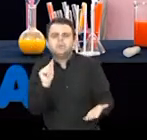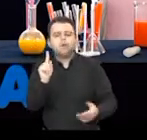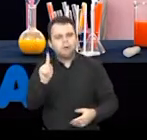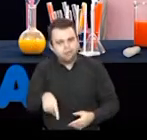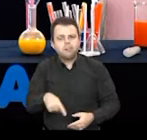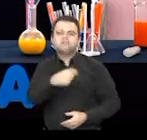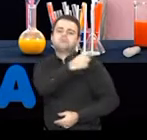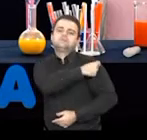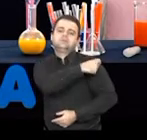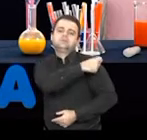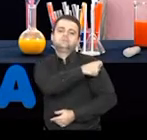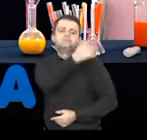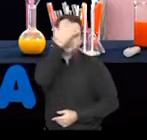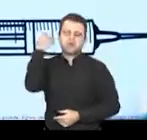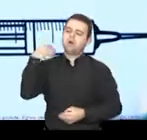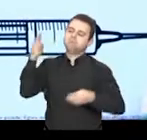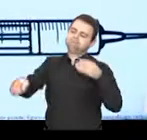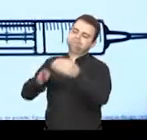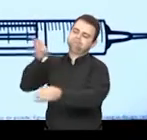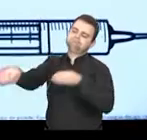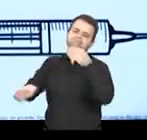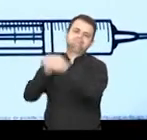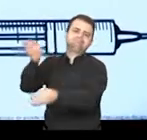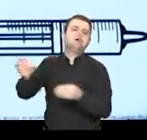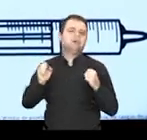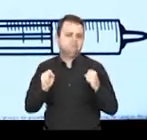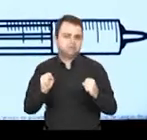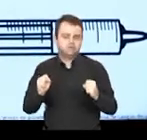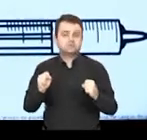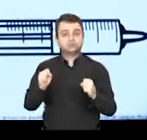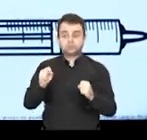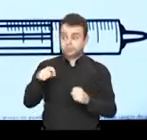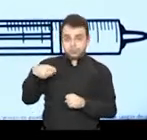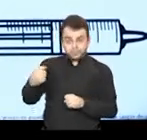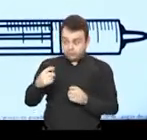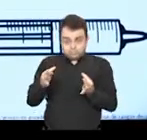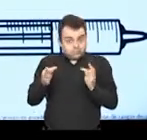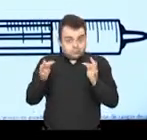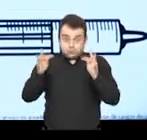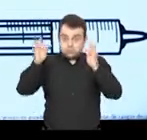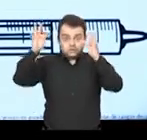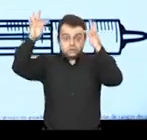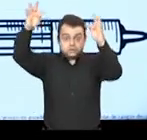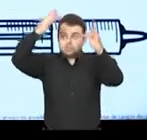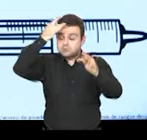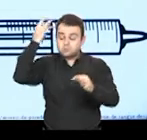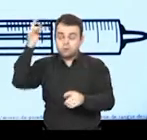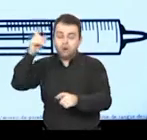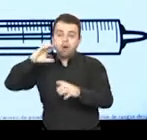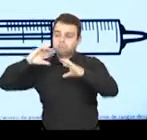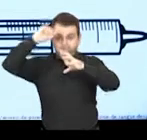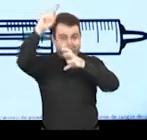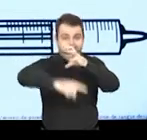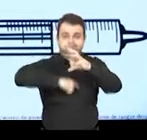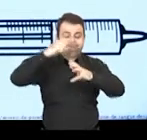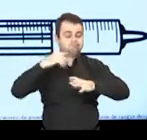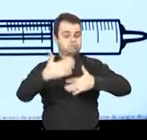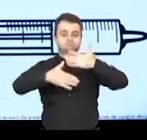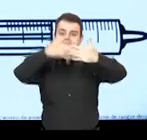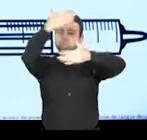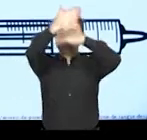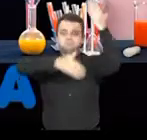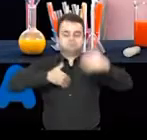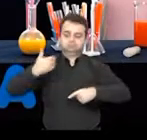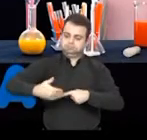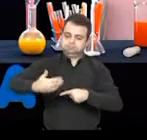a distribuição de vacinas. A vacina, ela é uma tecnologia que mudou os rumos da humanidade e continua